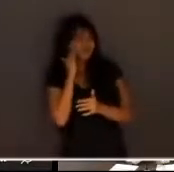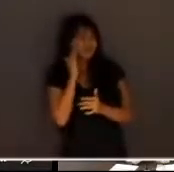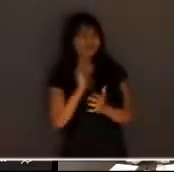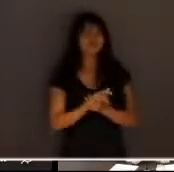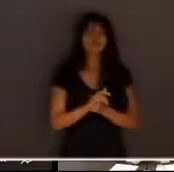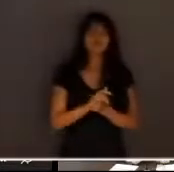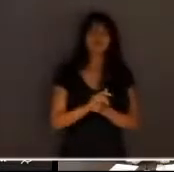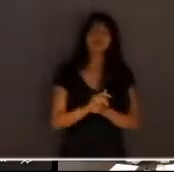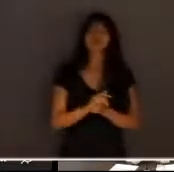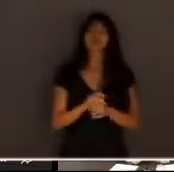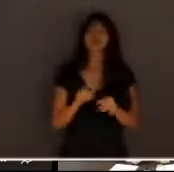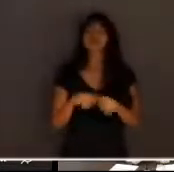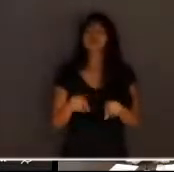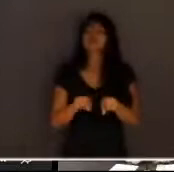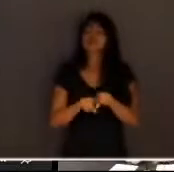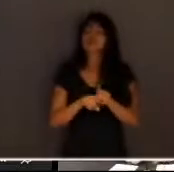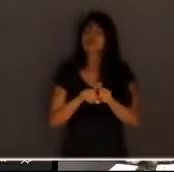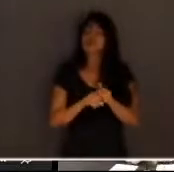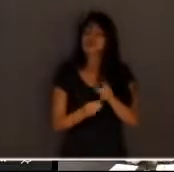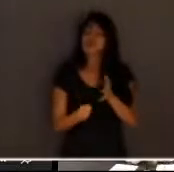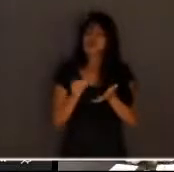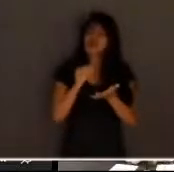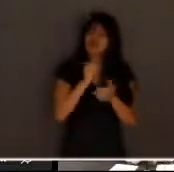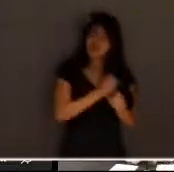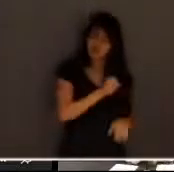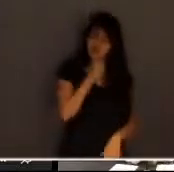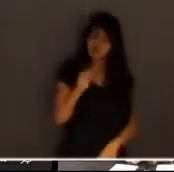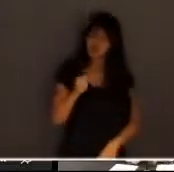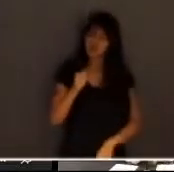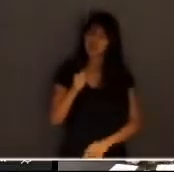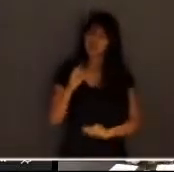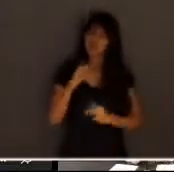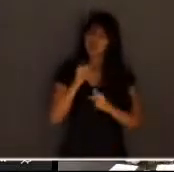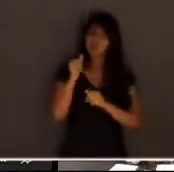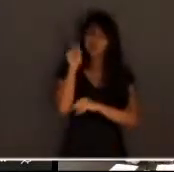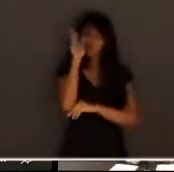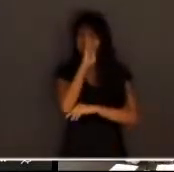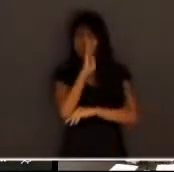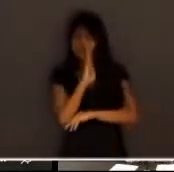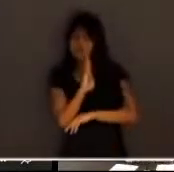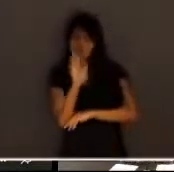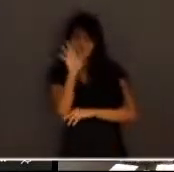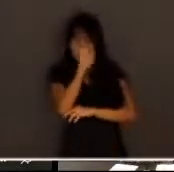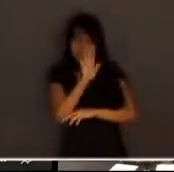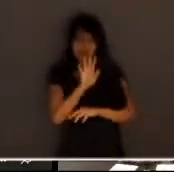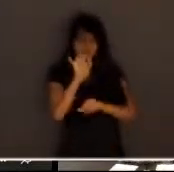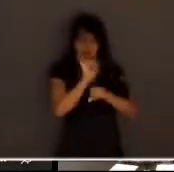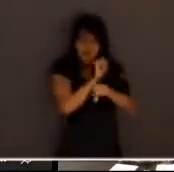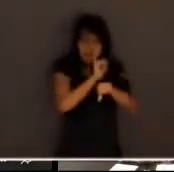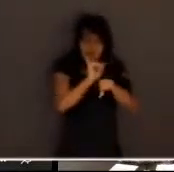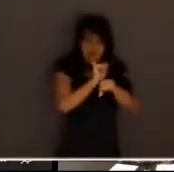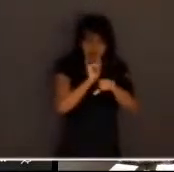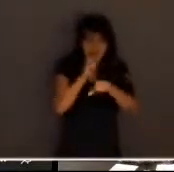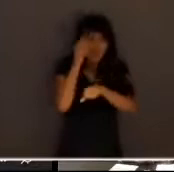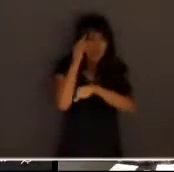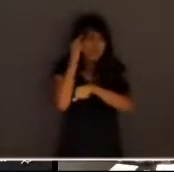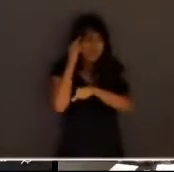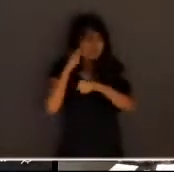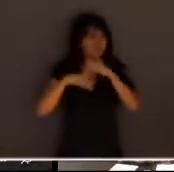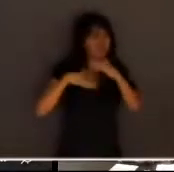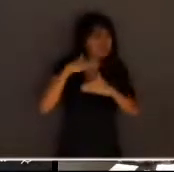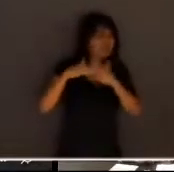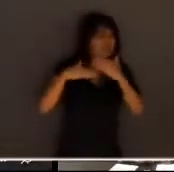atuar sem ansiedade ter um mapa mental muito bem delineado um exórdio bem traçado um desenvolvimento de